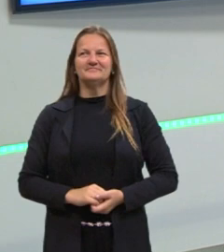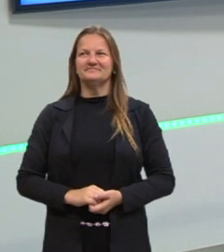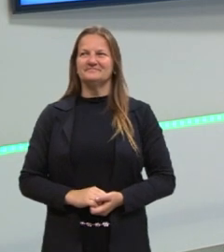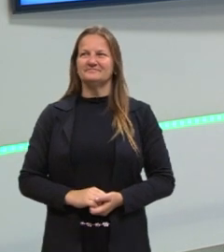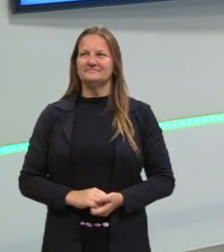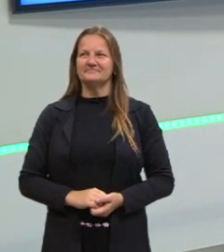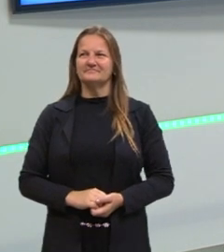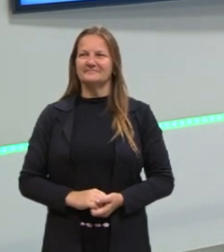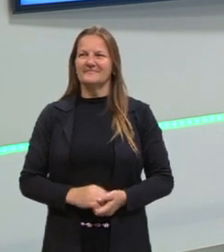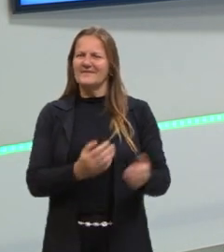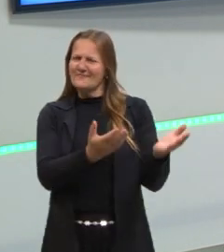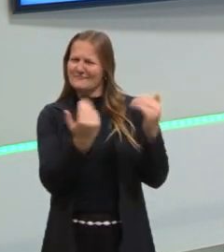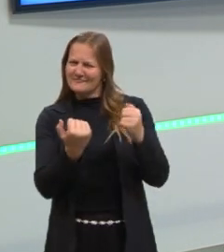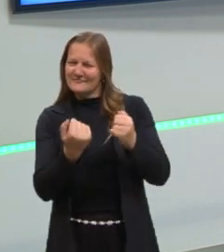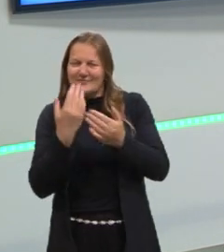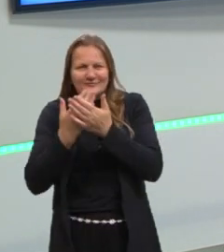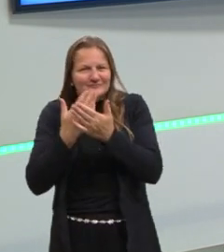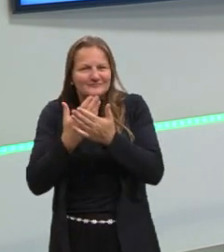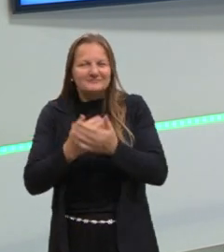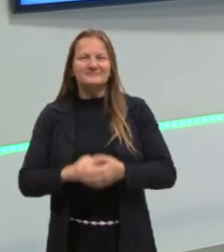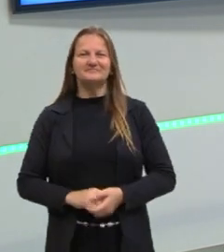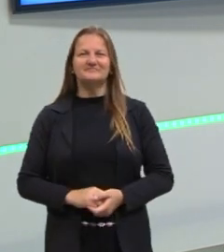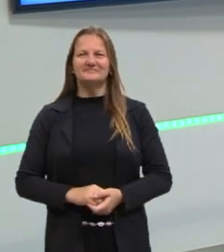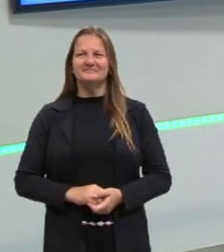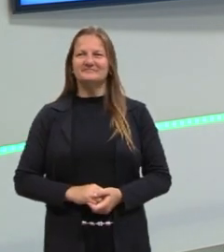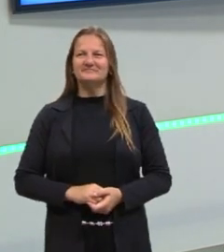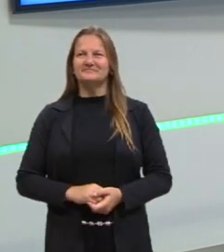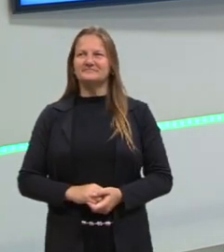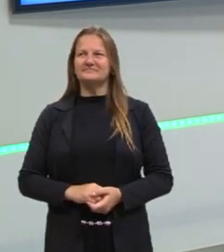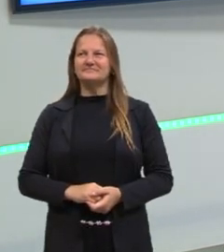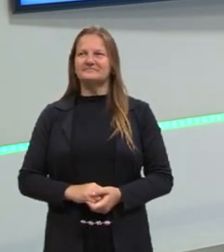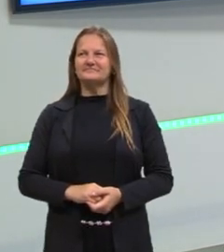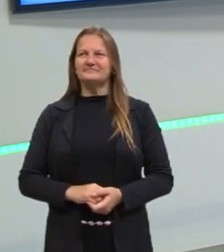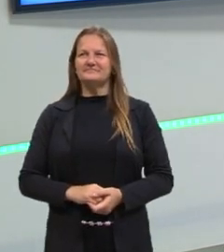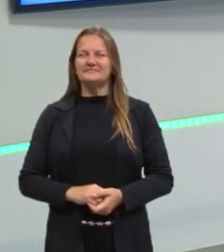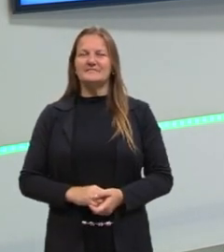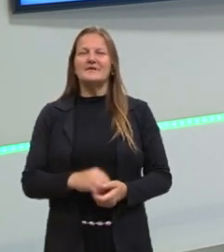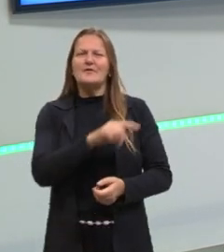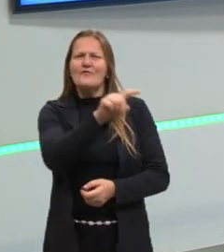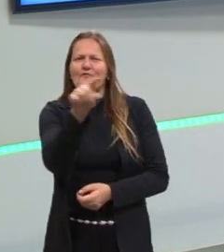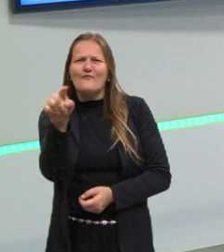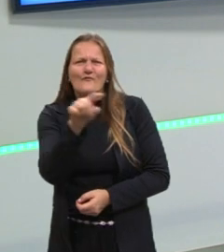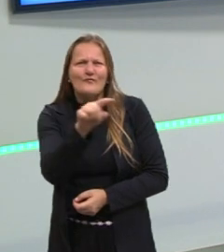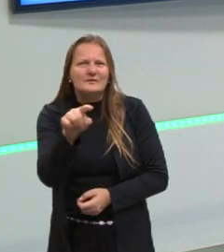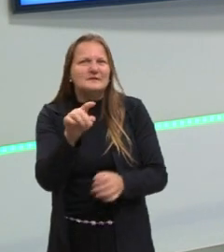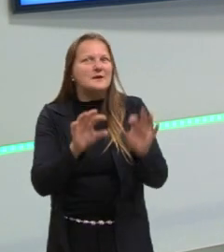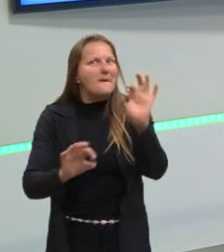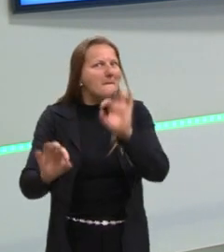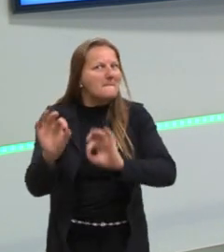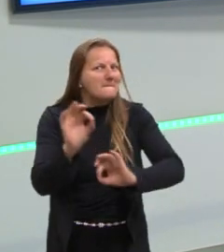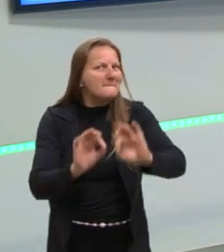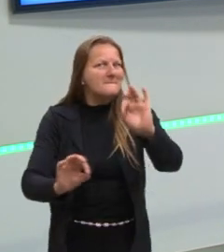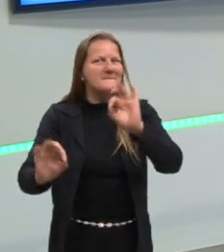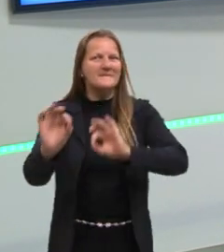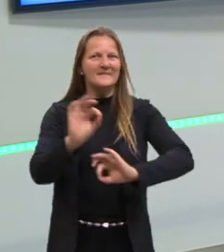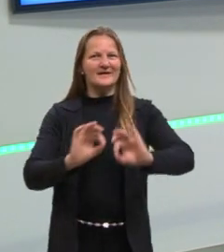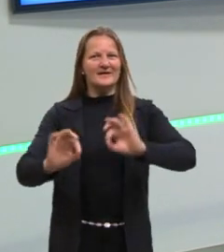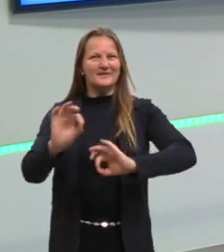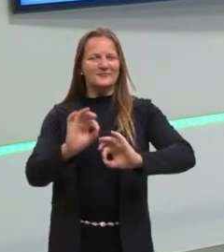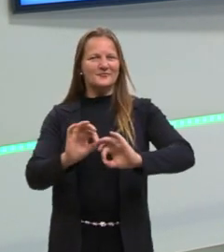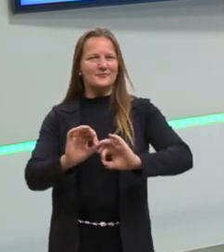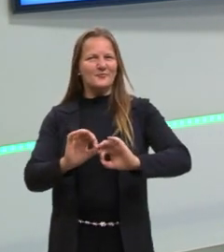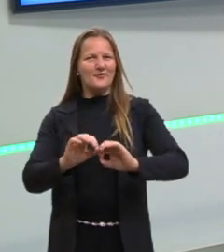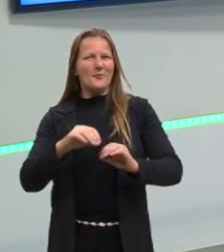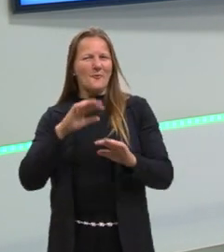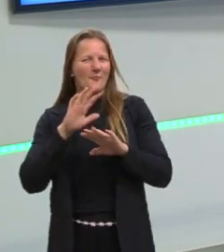Então, bora estudar? Vamos lá, gente? Gente, eu quero saber se você está preparado para o mix tudo